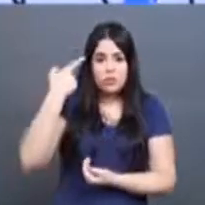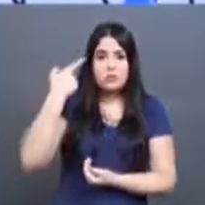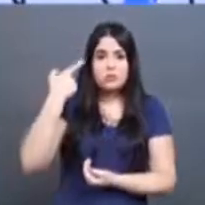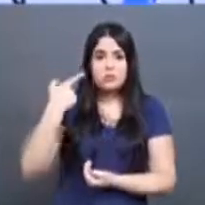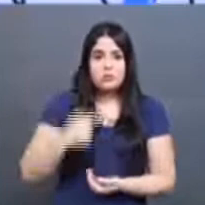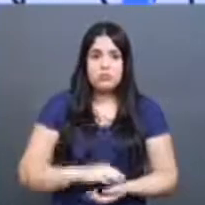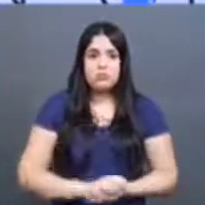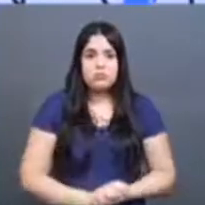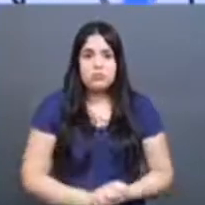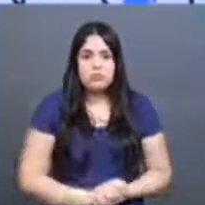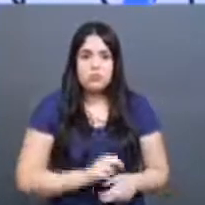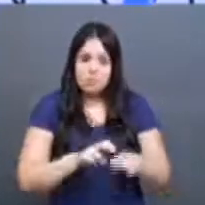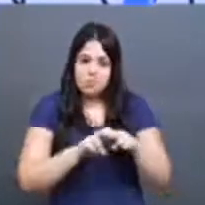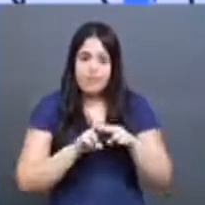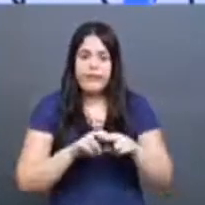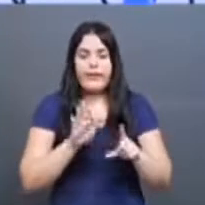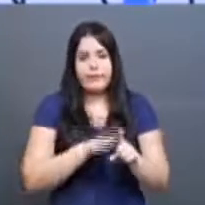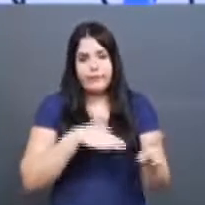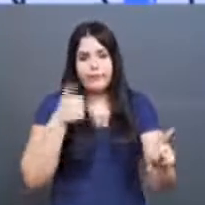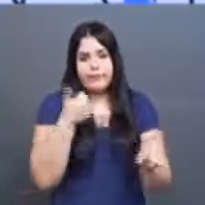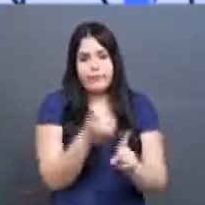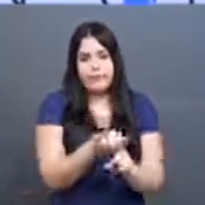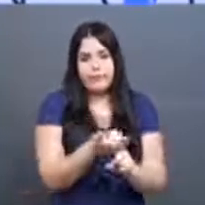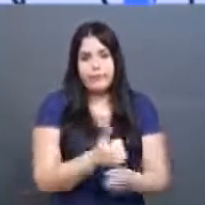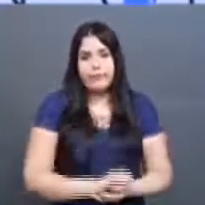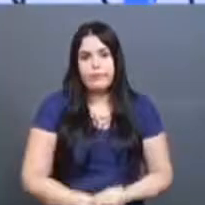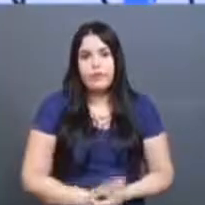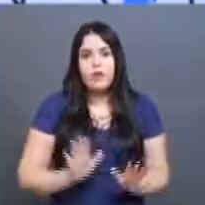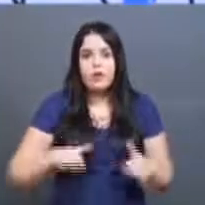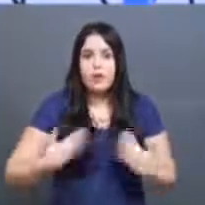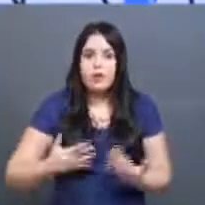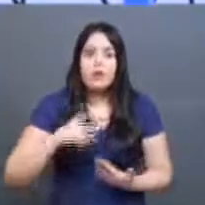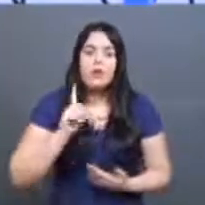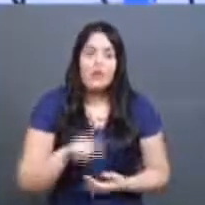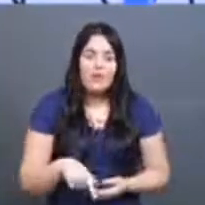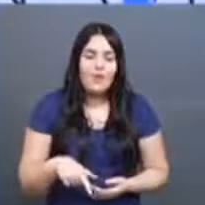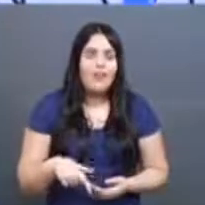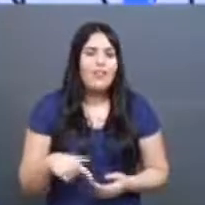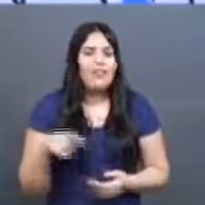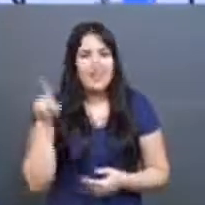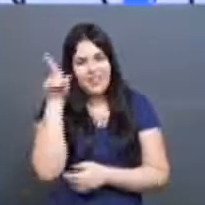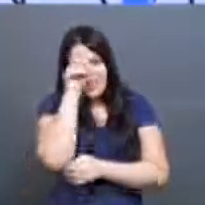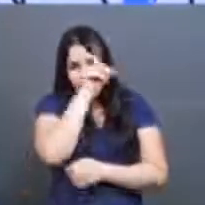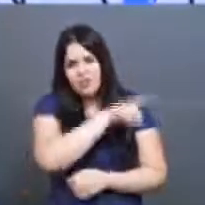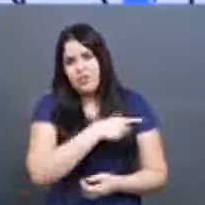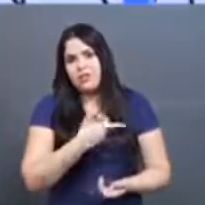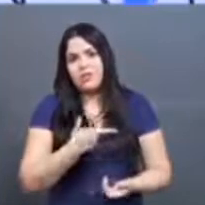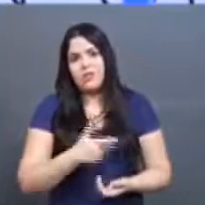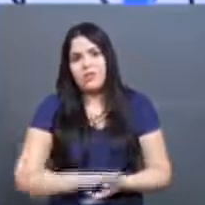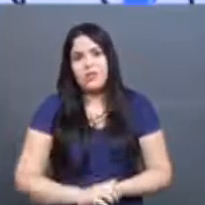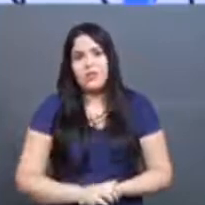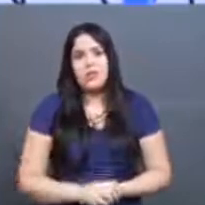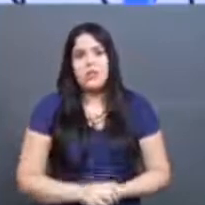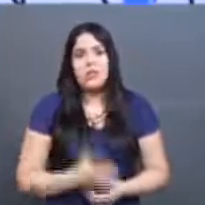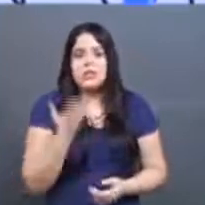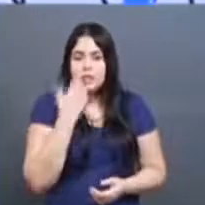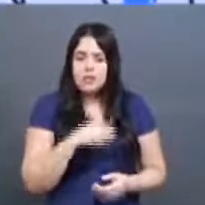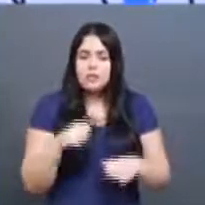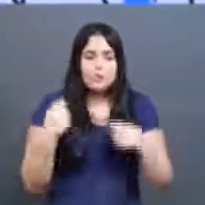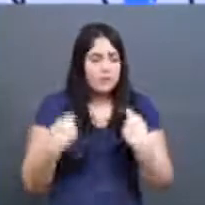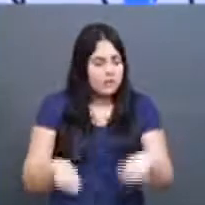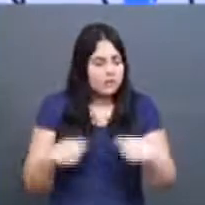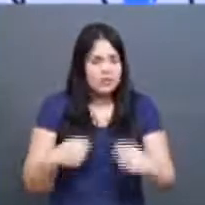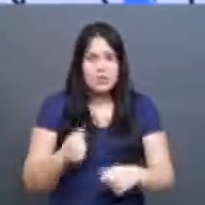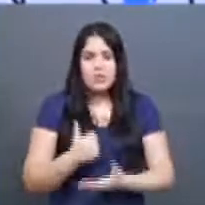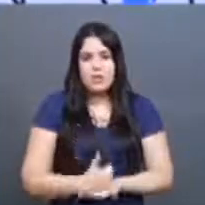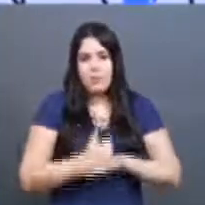vida por conta da prática do bullying. Então, é uma situação muito complicada. Ela tem que ser acolhida, precisa de tratamento